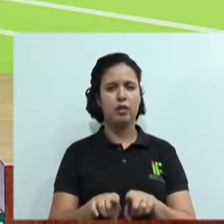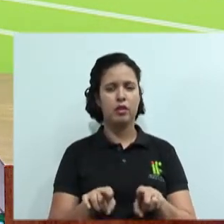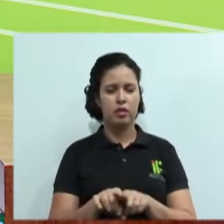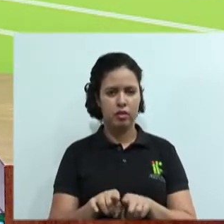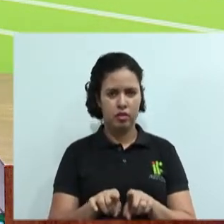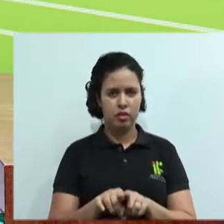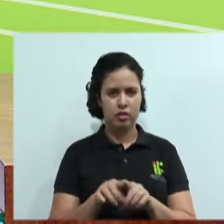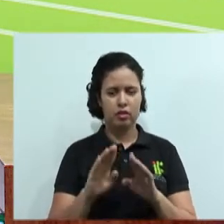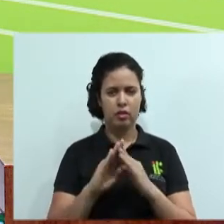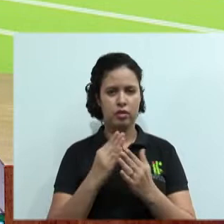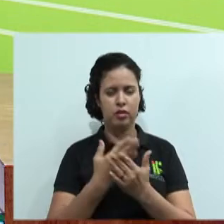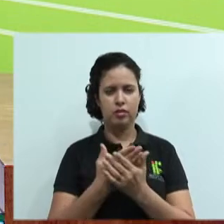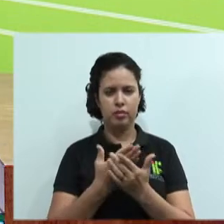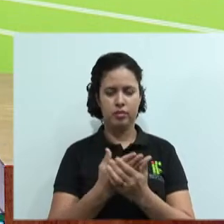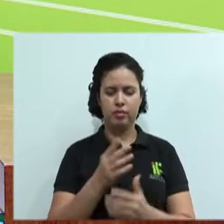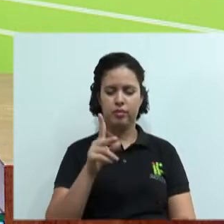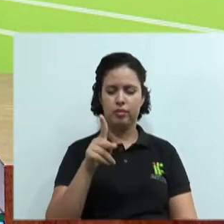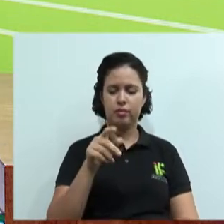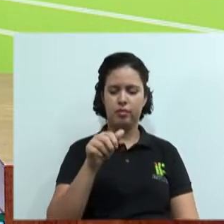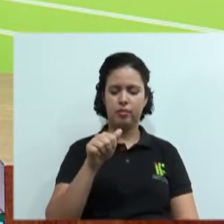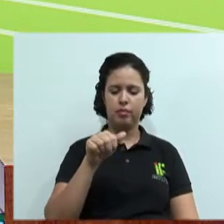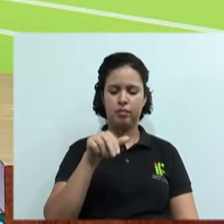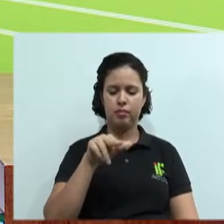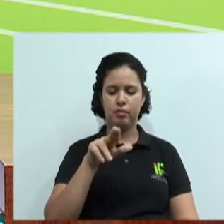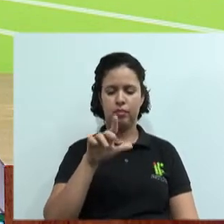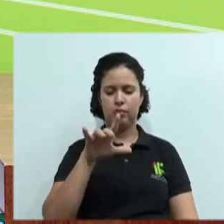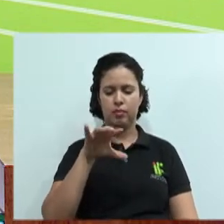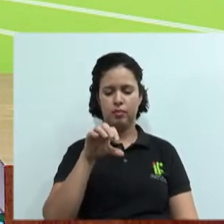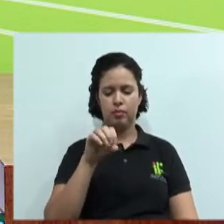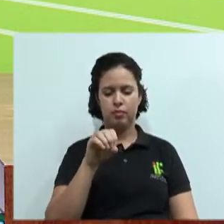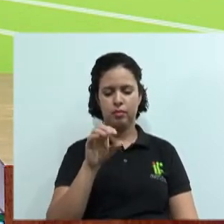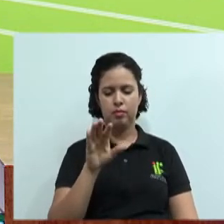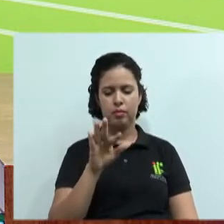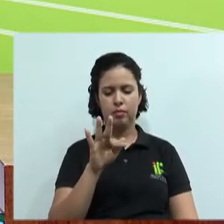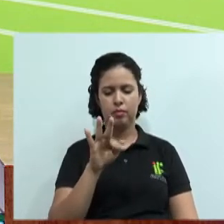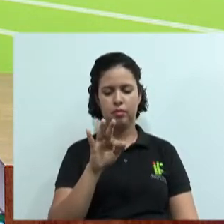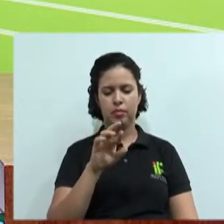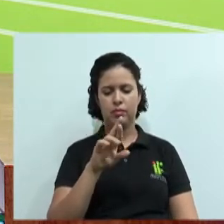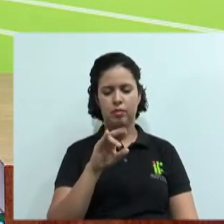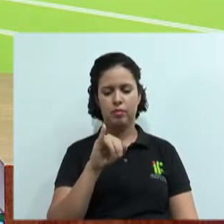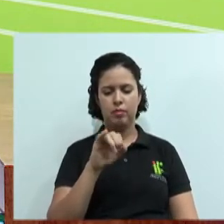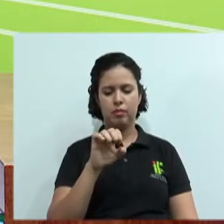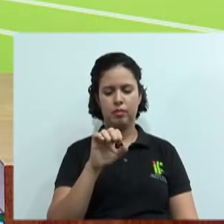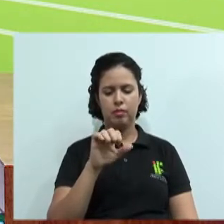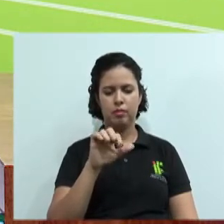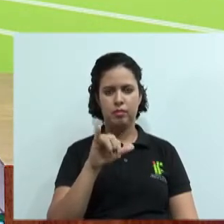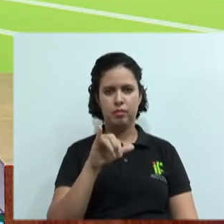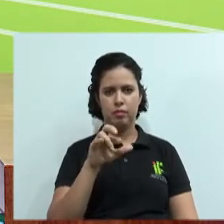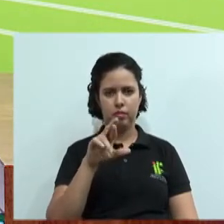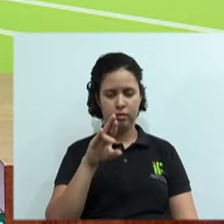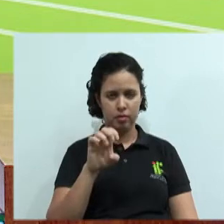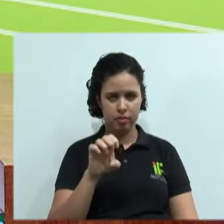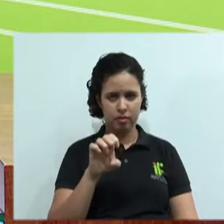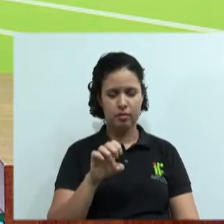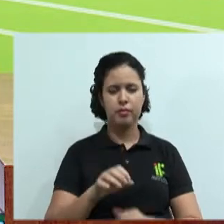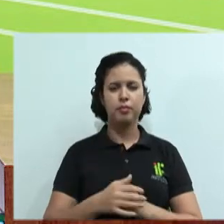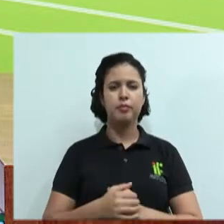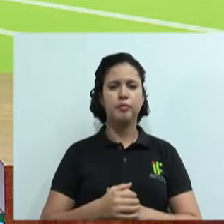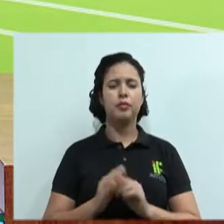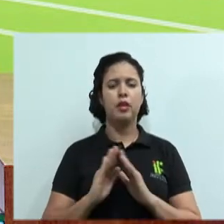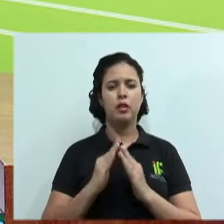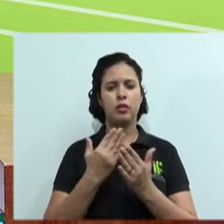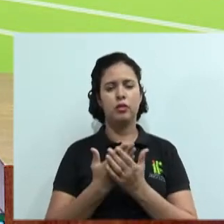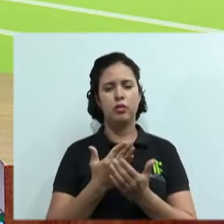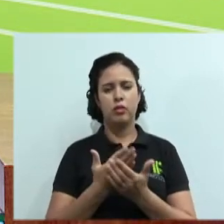Itapuã, do Oeste, né? E também aí as aulas do curso, né? Escola Marechal Rondon já iniciaram. Escola